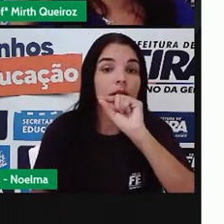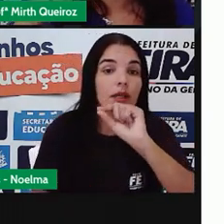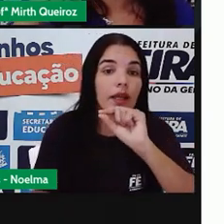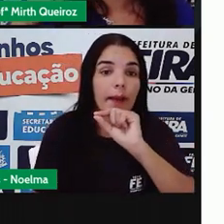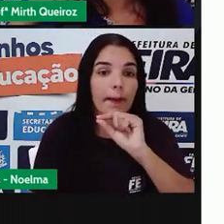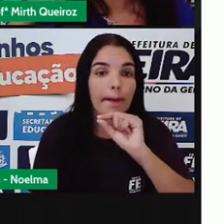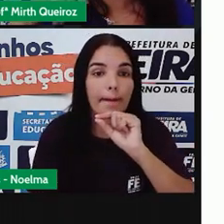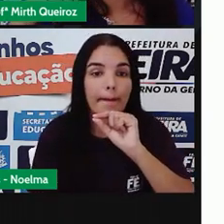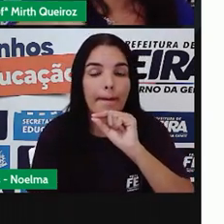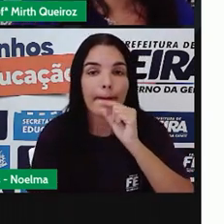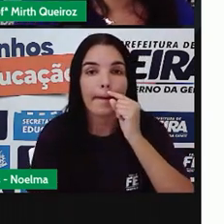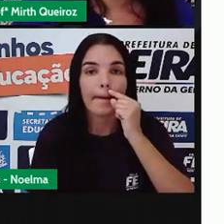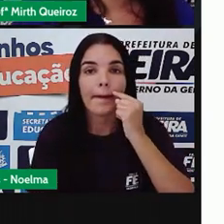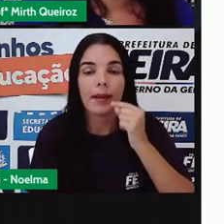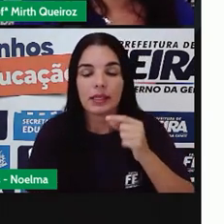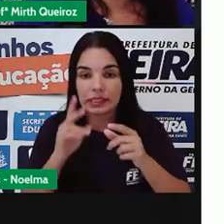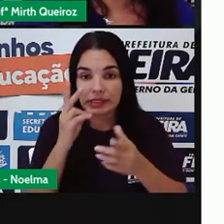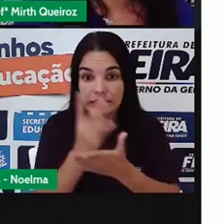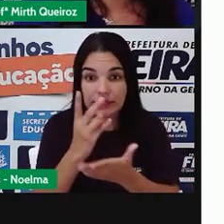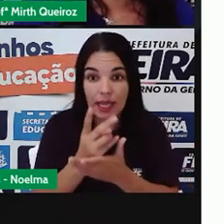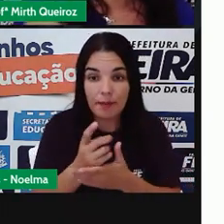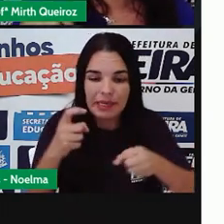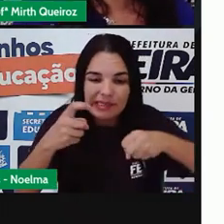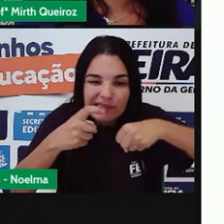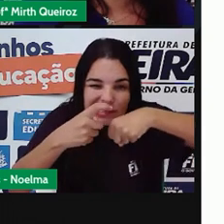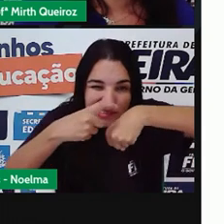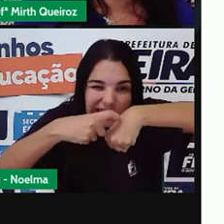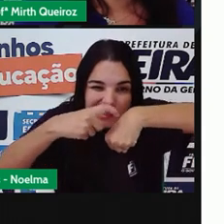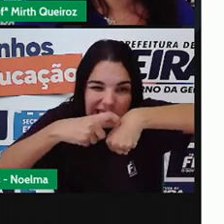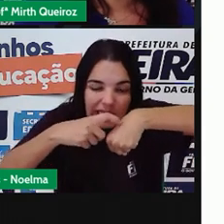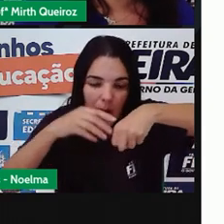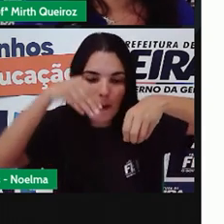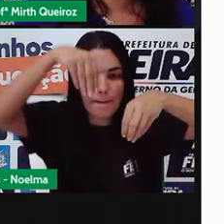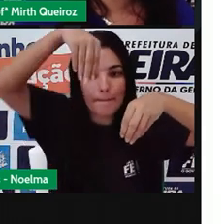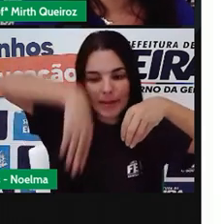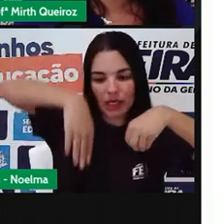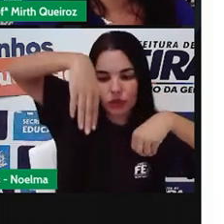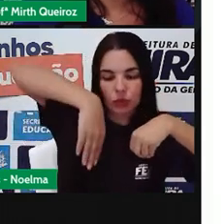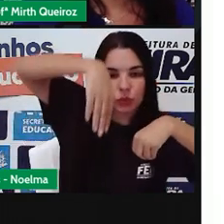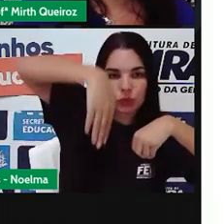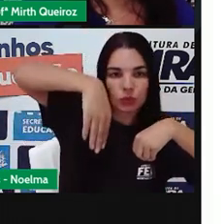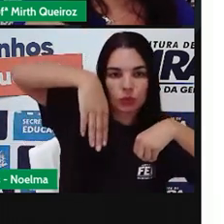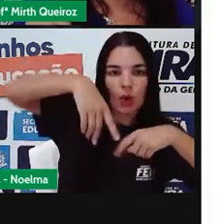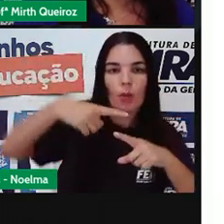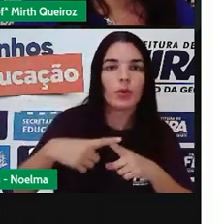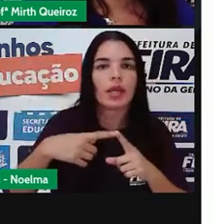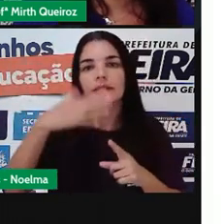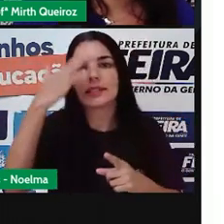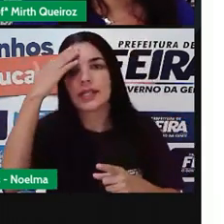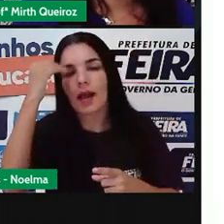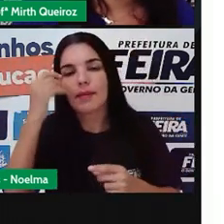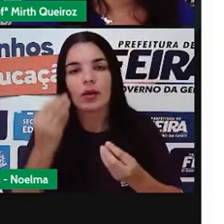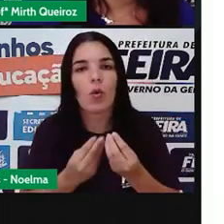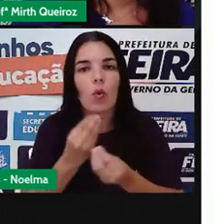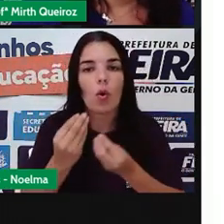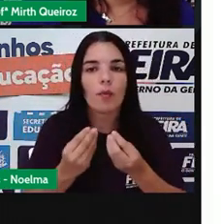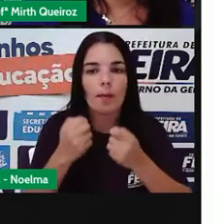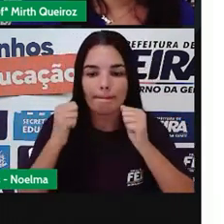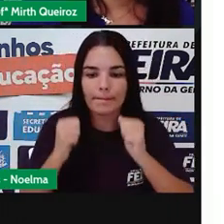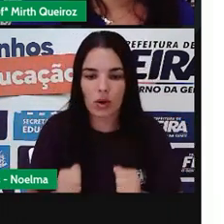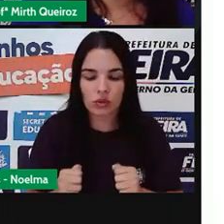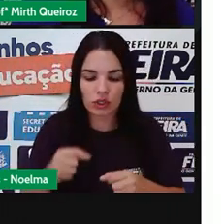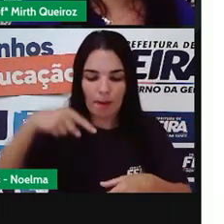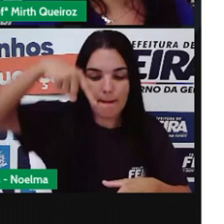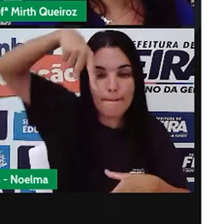os lados dos espinhos sempre voltados para baixo. Eles sempre estão voltados para baixo. Para vocês já saberem em que posição vocês deverão